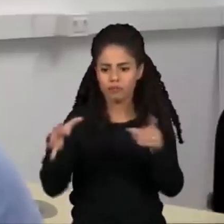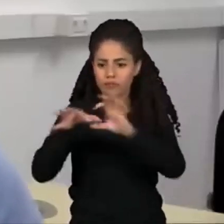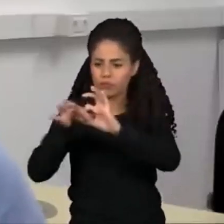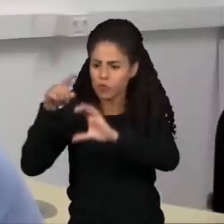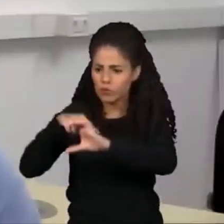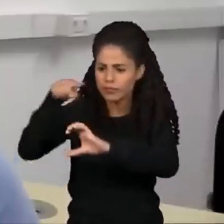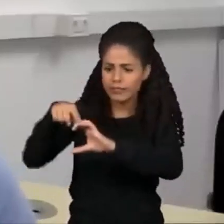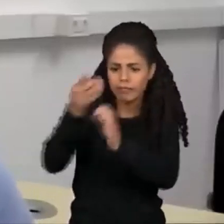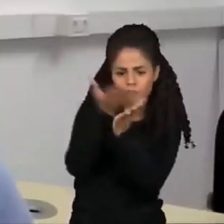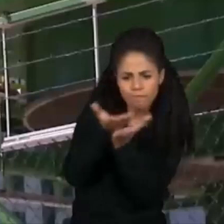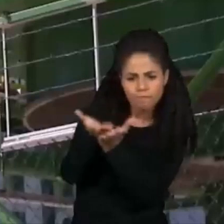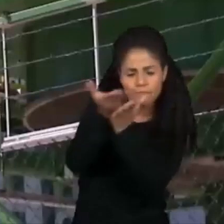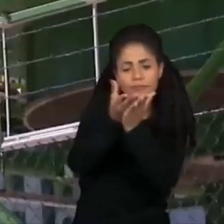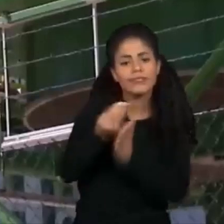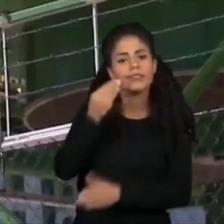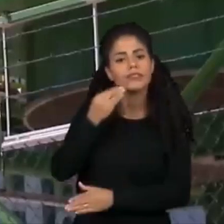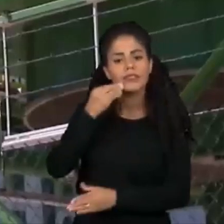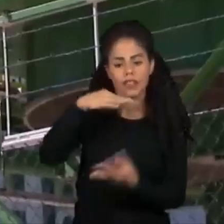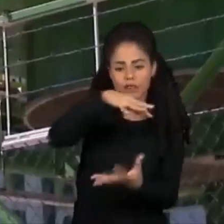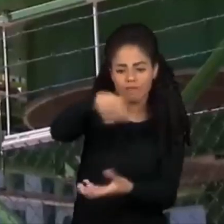eficiência da produção de hidrogênio verde.